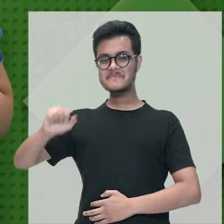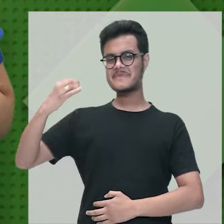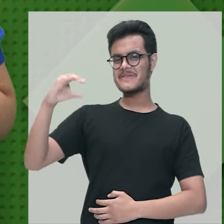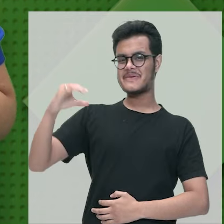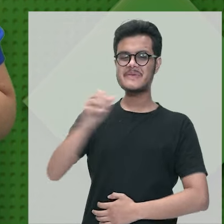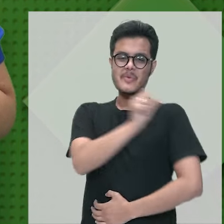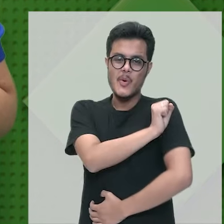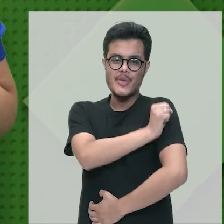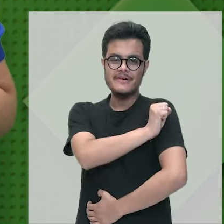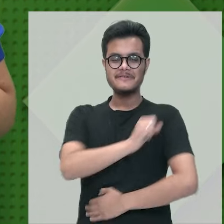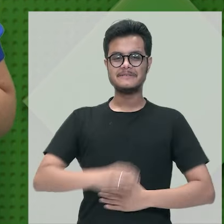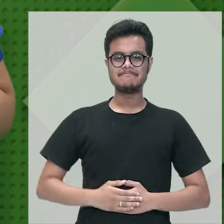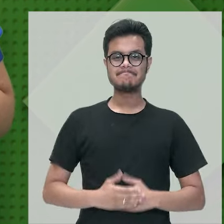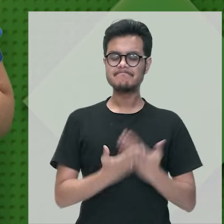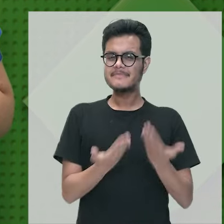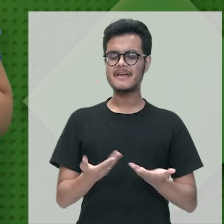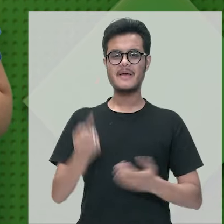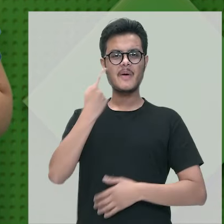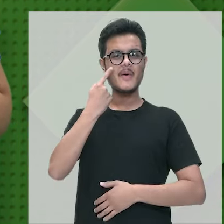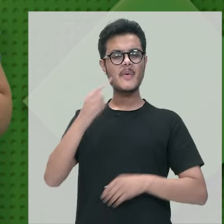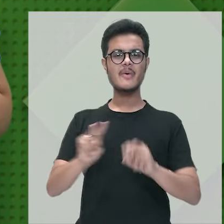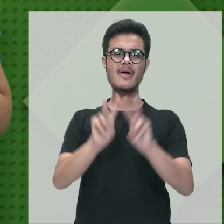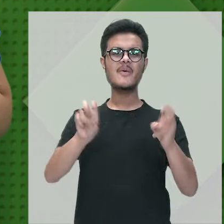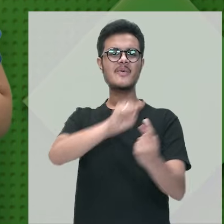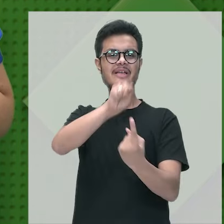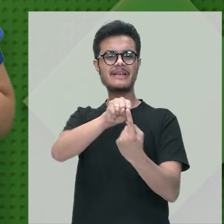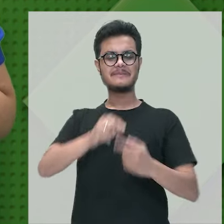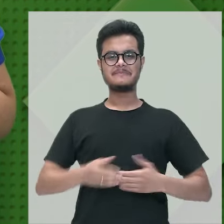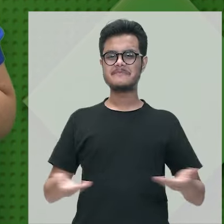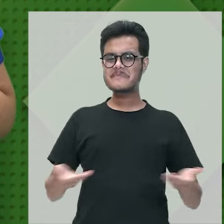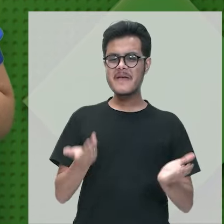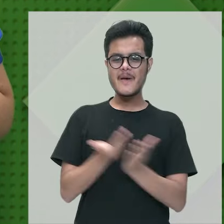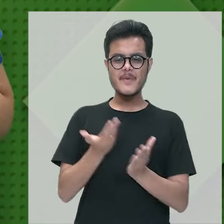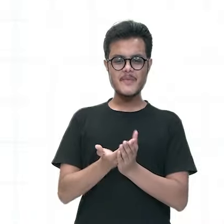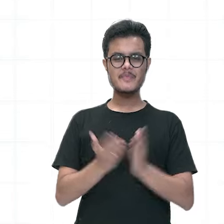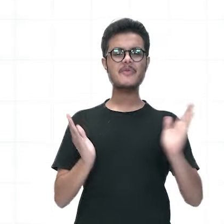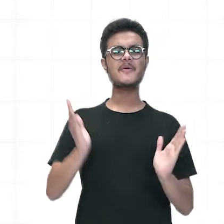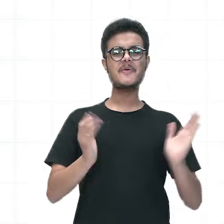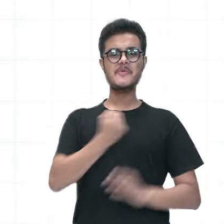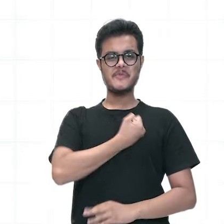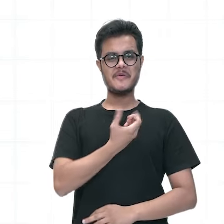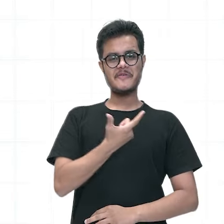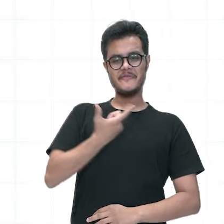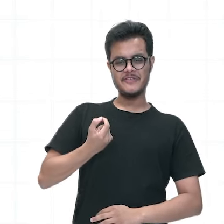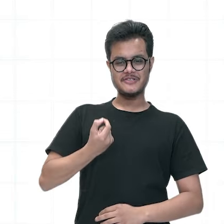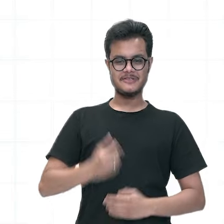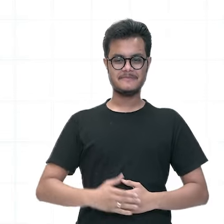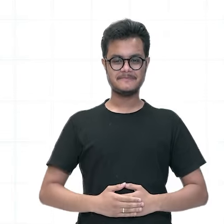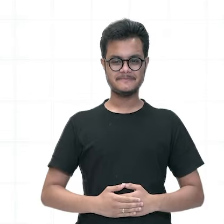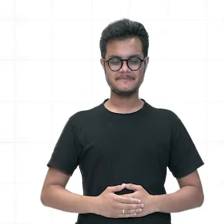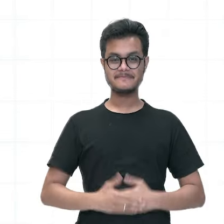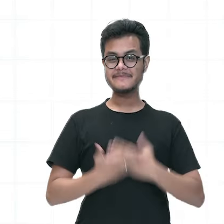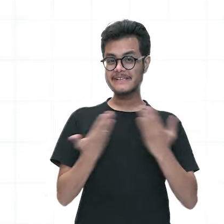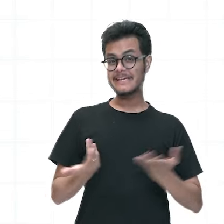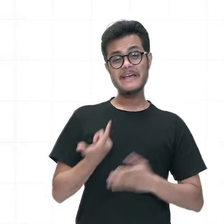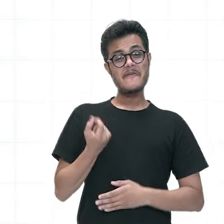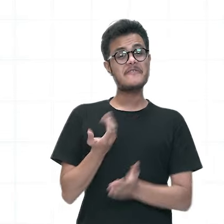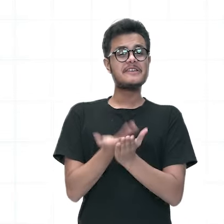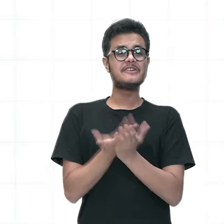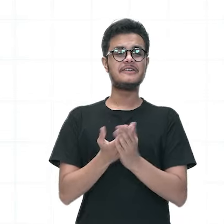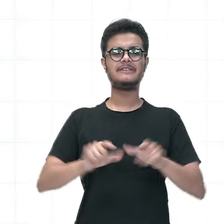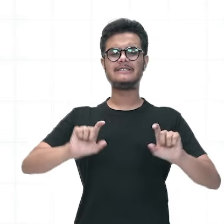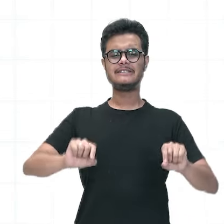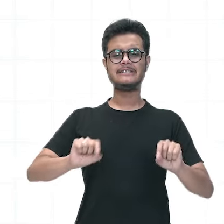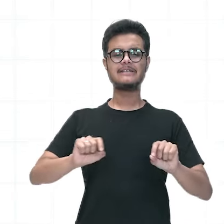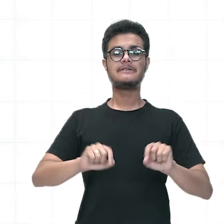para o oitavo ano. Vamos ver, então, qual é o objeto de conhecimento da nossa aula de número 20. Na nossa aula de número 20, nós